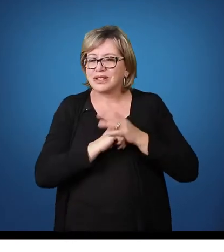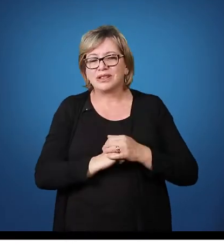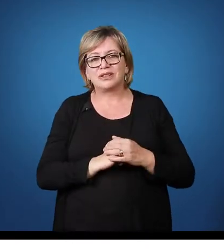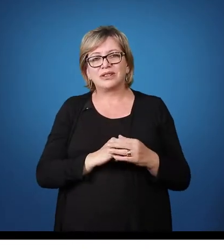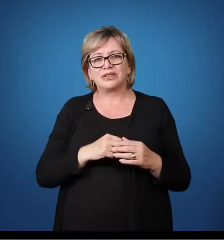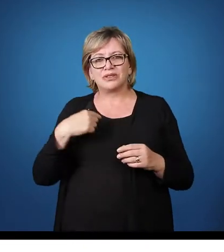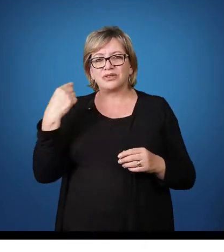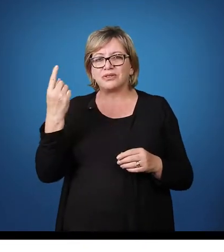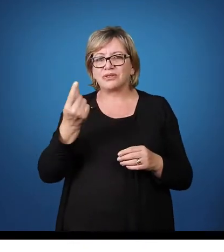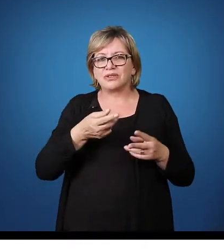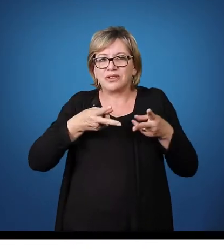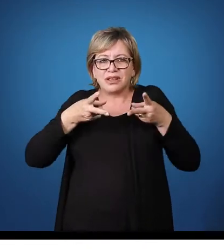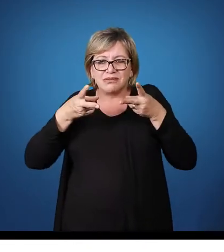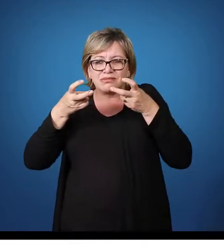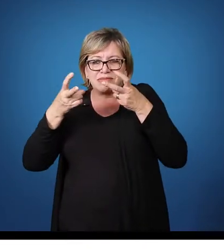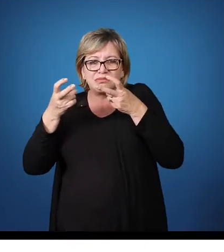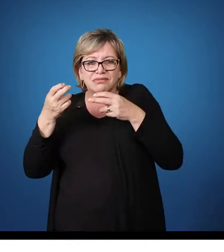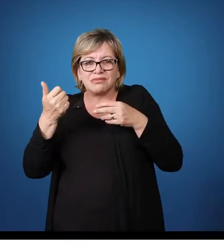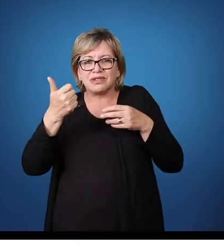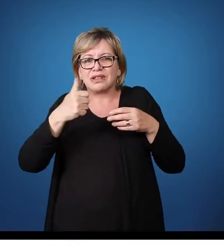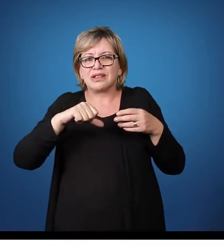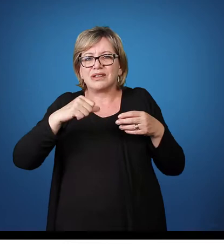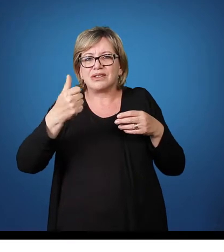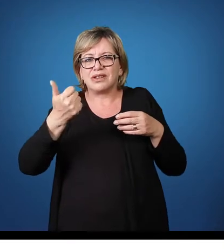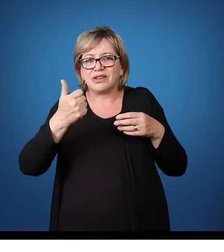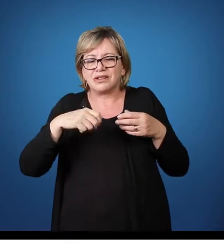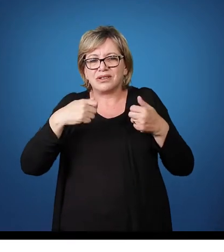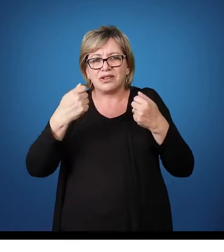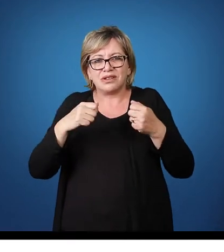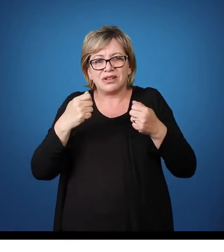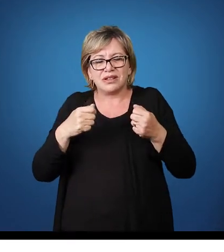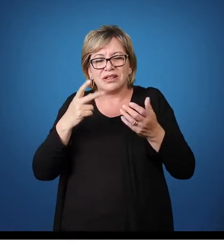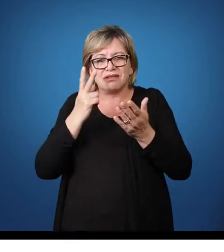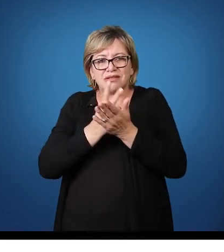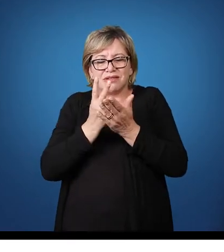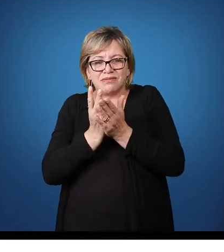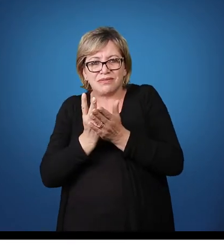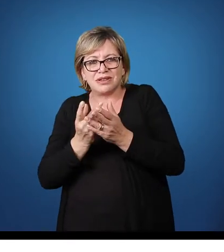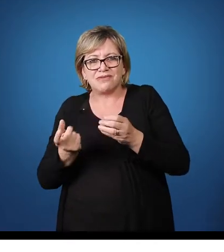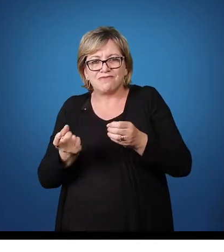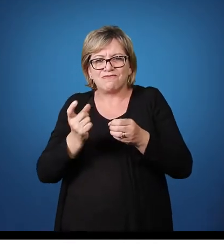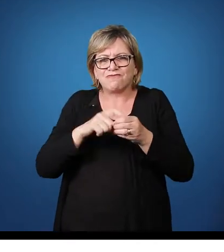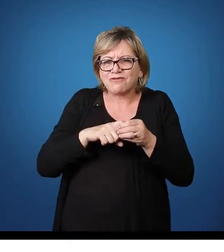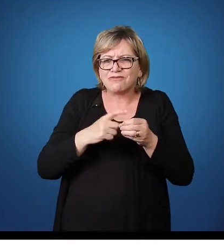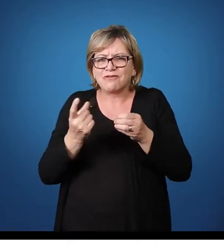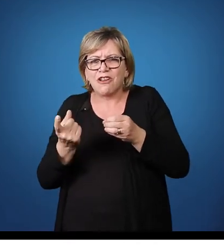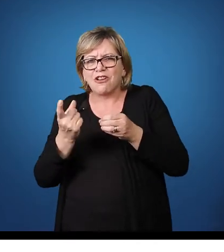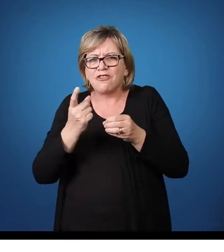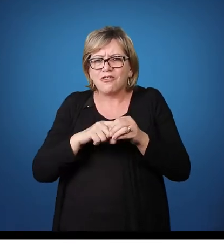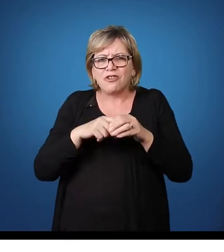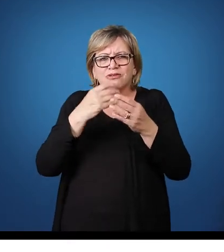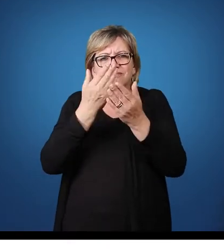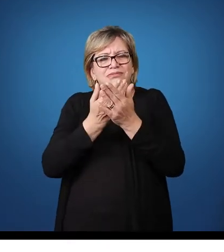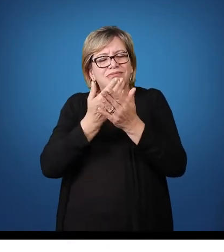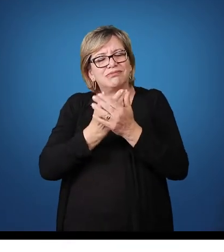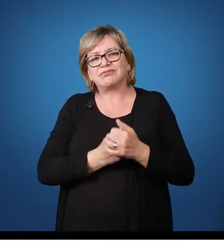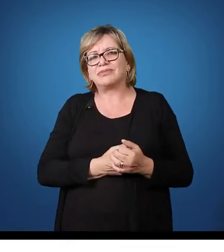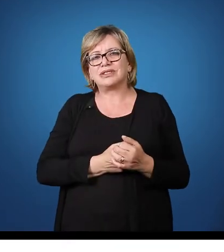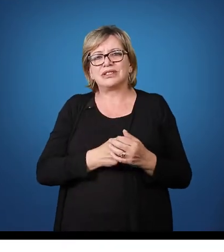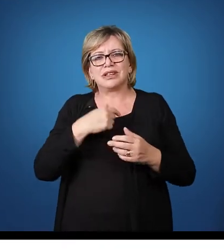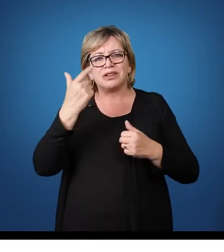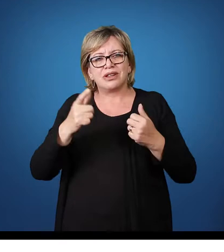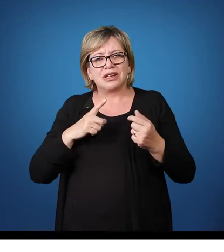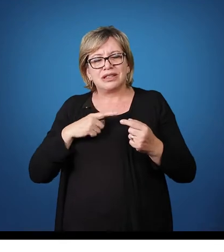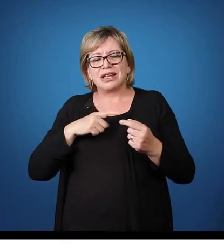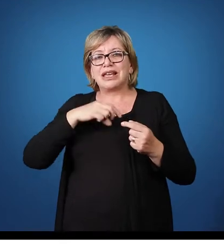Então, a gente percebe que a avaliação, ela precisa ser retomada constantemente com o professor. A gente trabalha, então, com